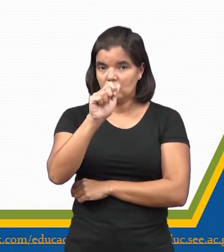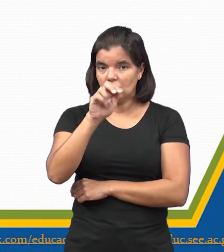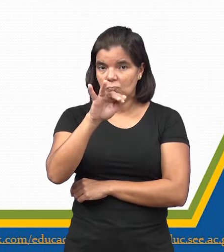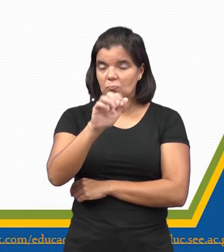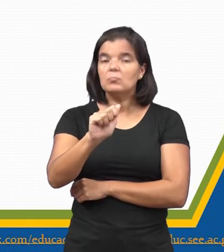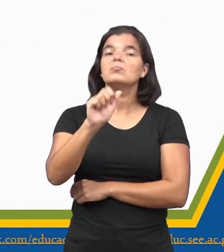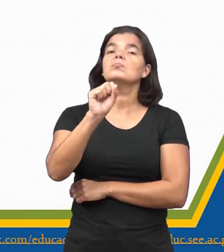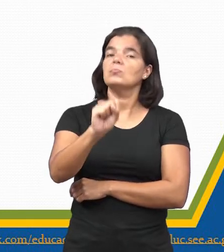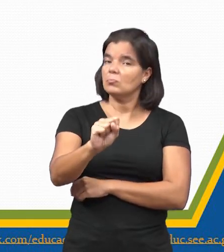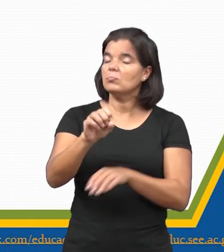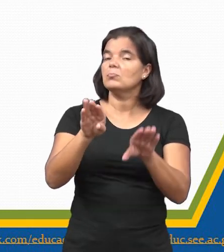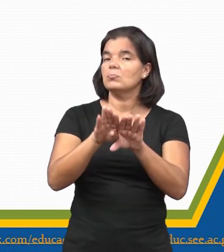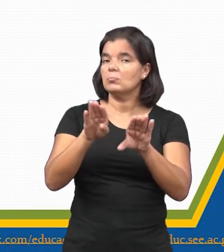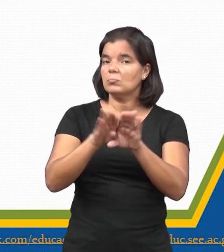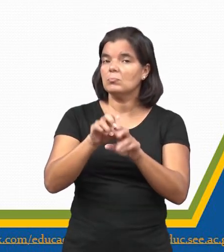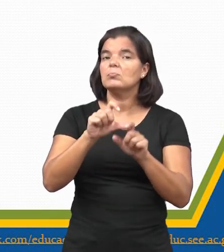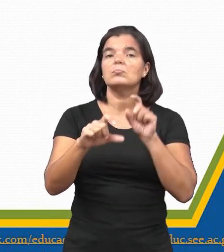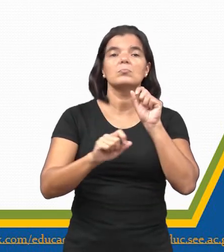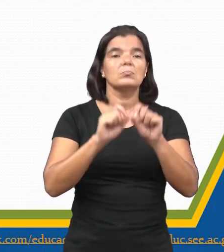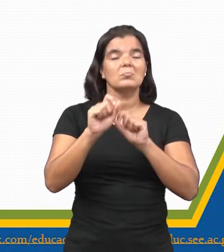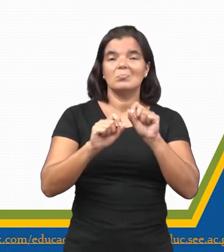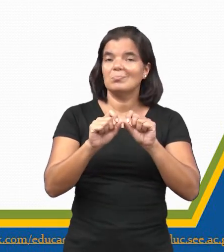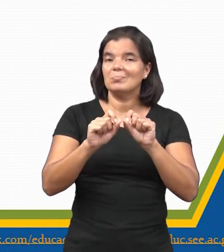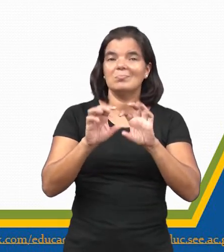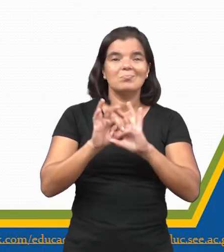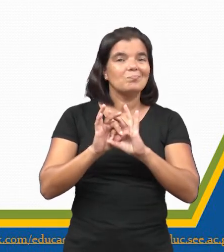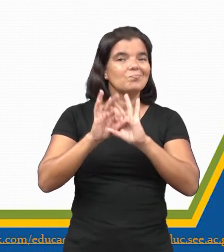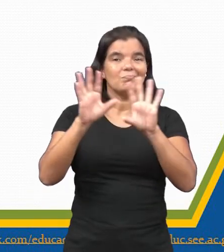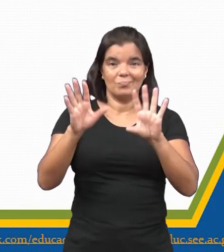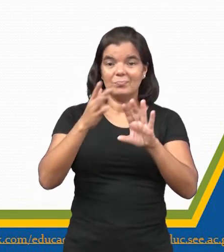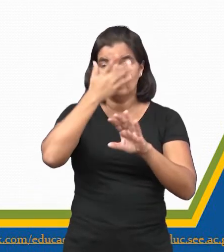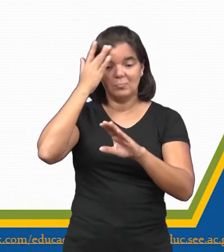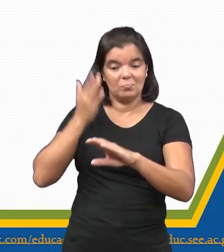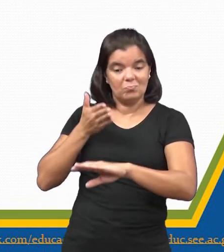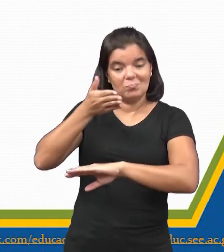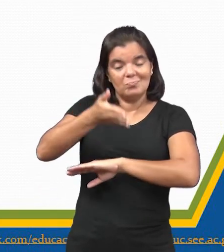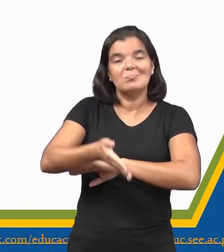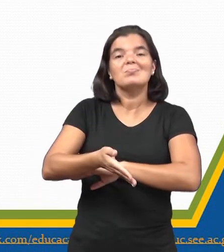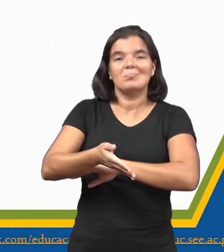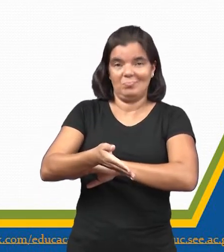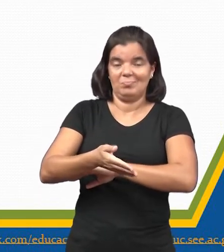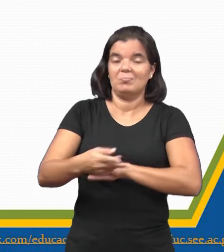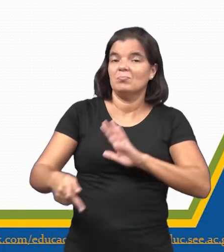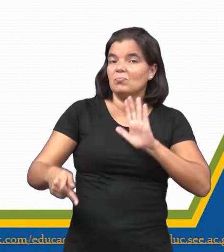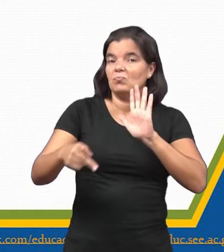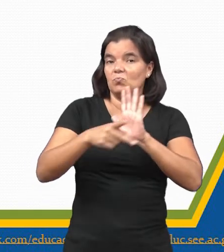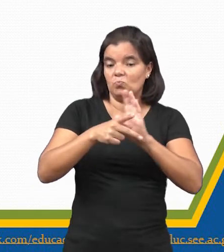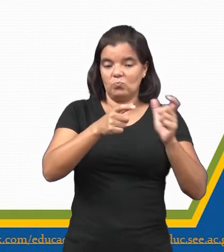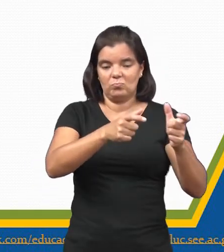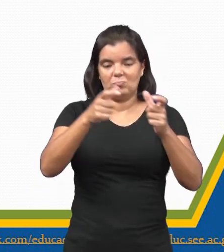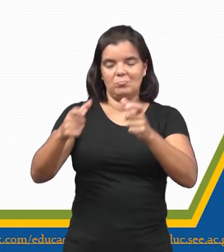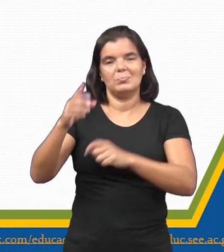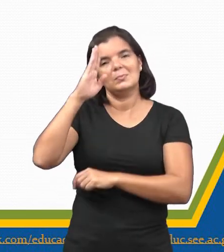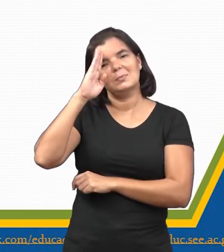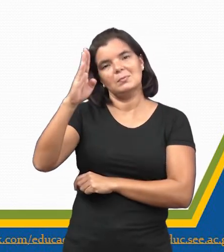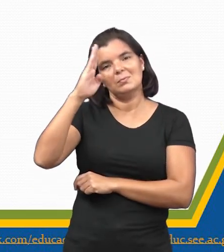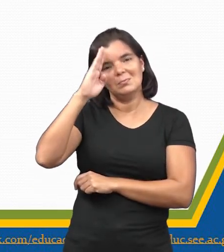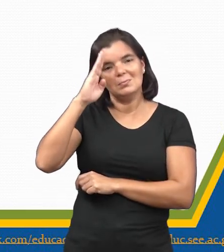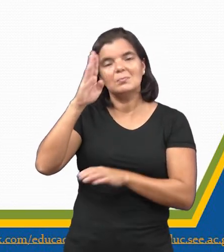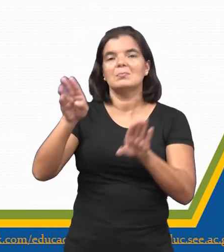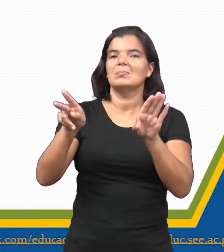capitanias hereditárias era para não deixar que os invasores apropriassem das regiões, principalmente